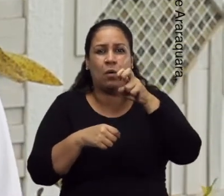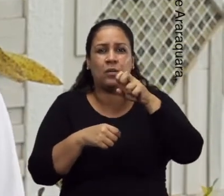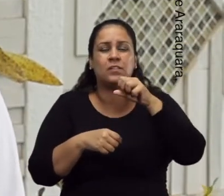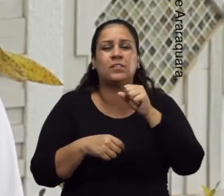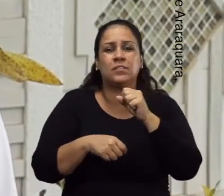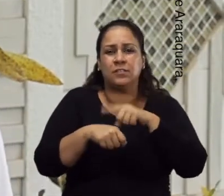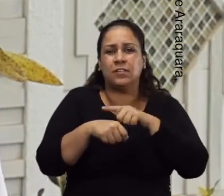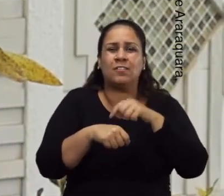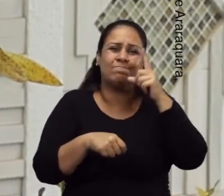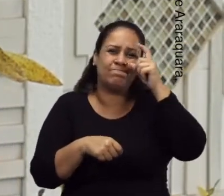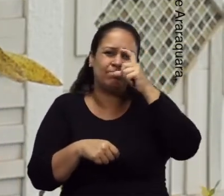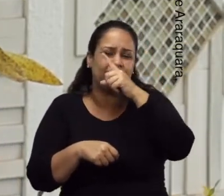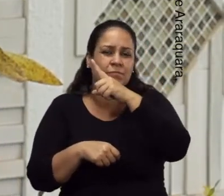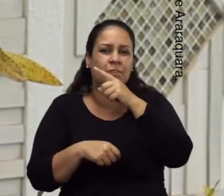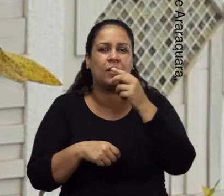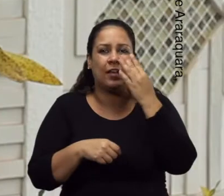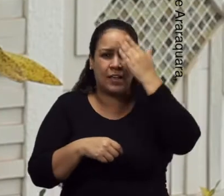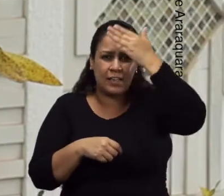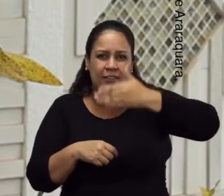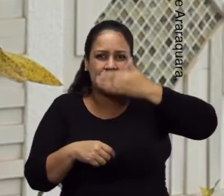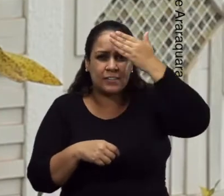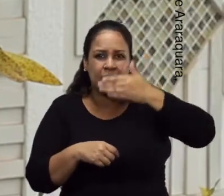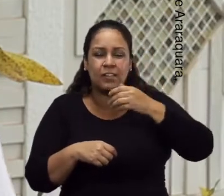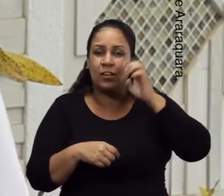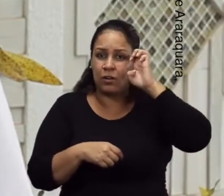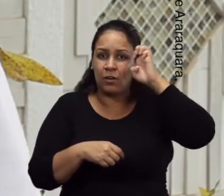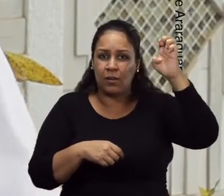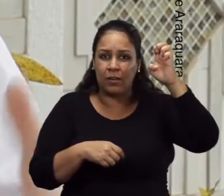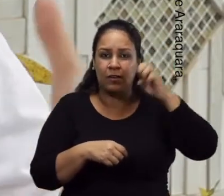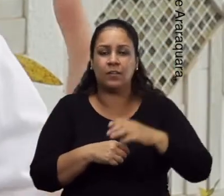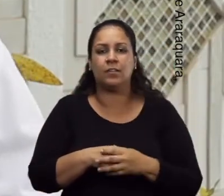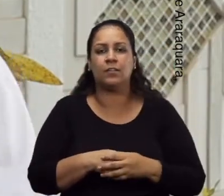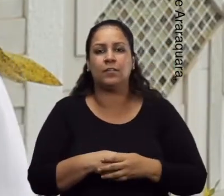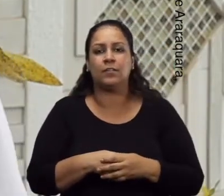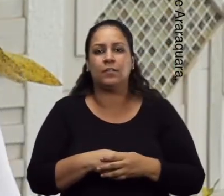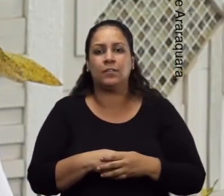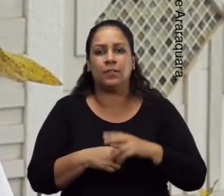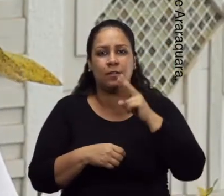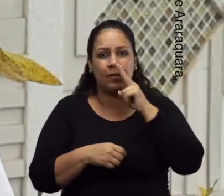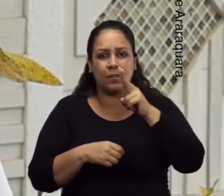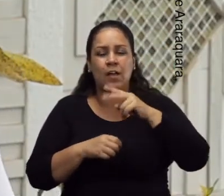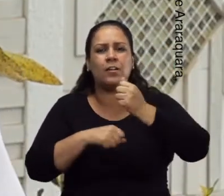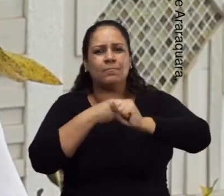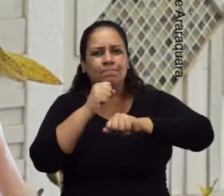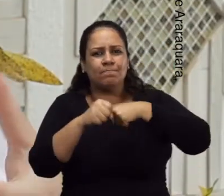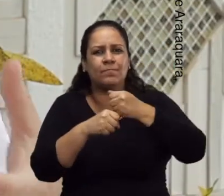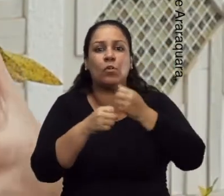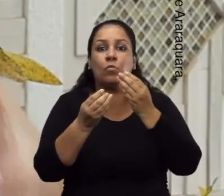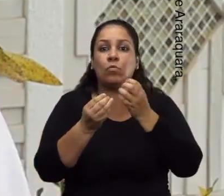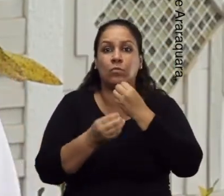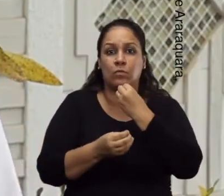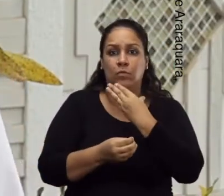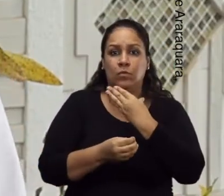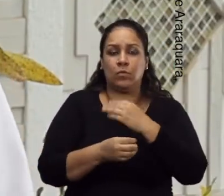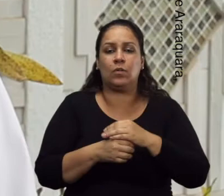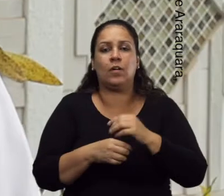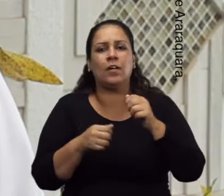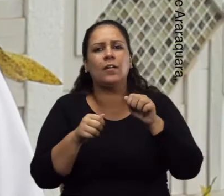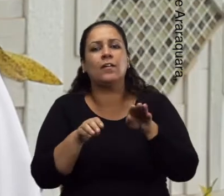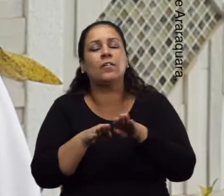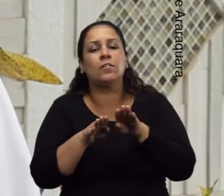segundos e veja o quanto isso é difícil. Então, é essa linha de frente que o Edinho está ali. A administração do Edinho está ali.